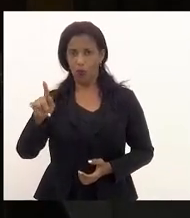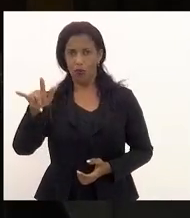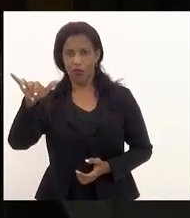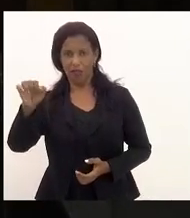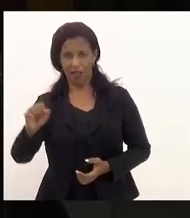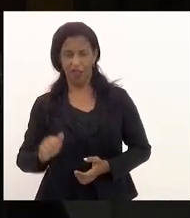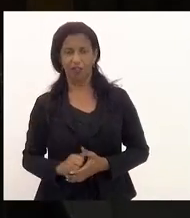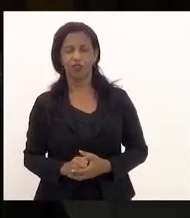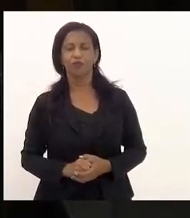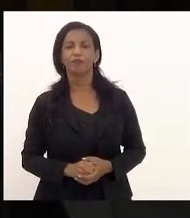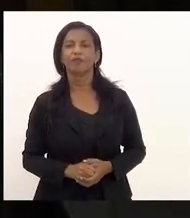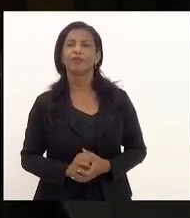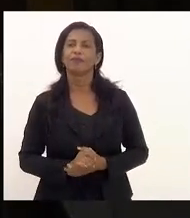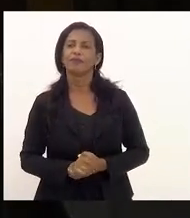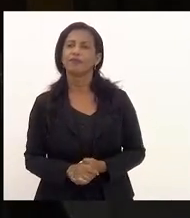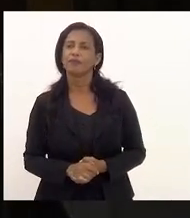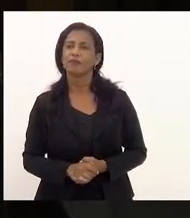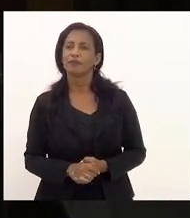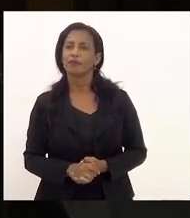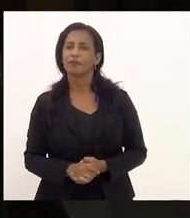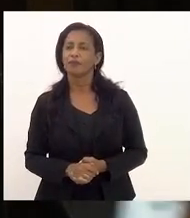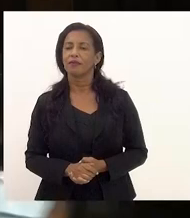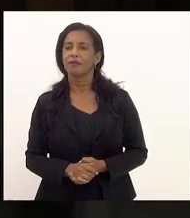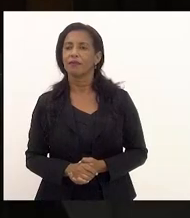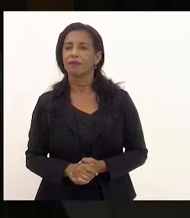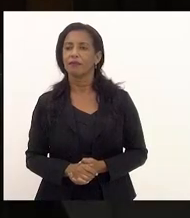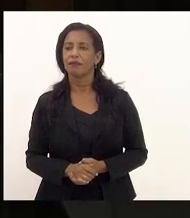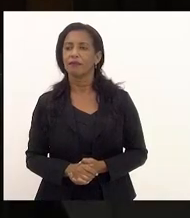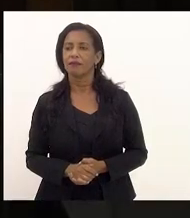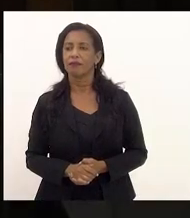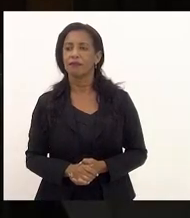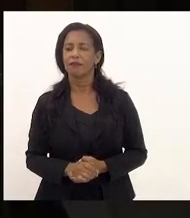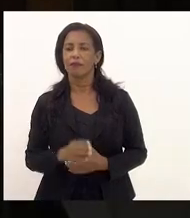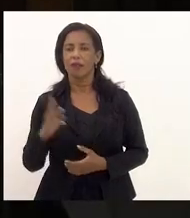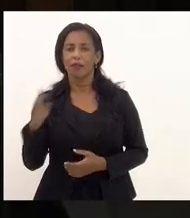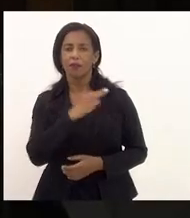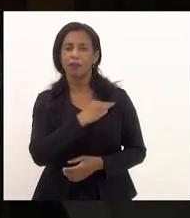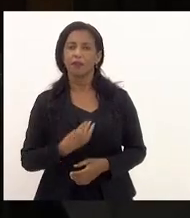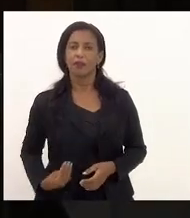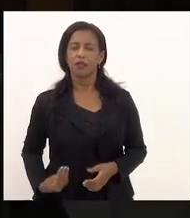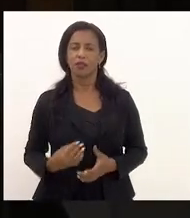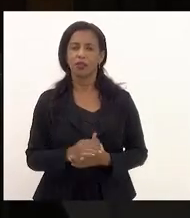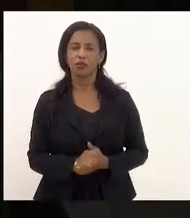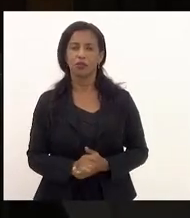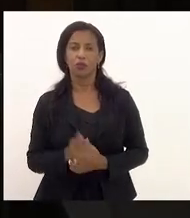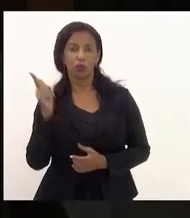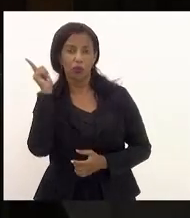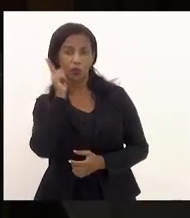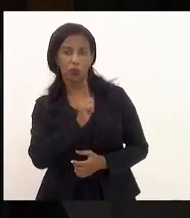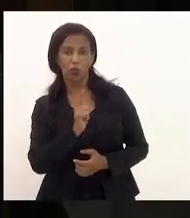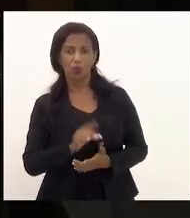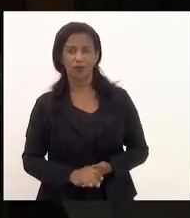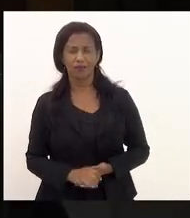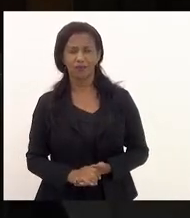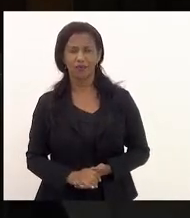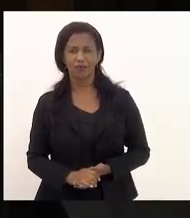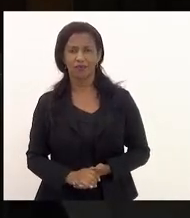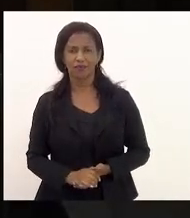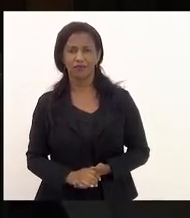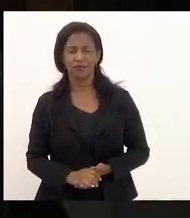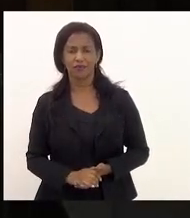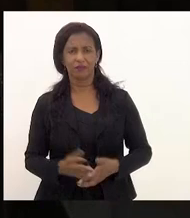Coronel Salema, é um ministro que conseguiu decepcionar